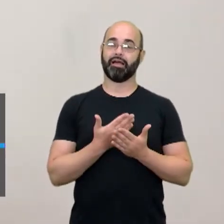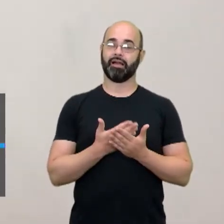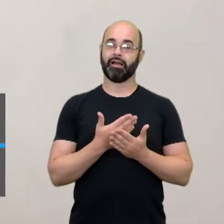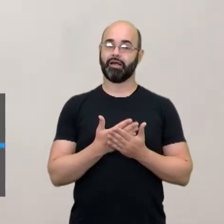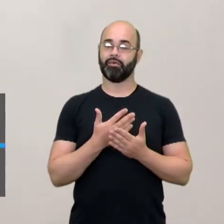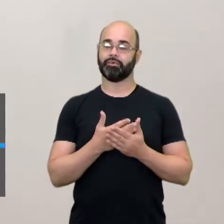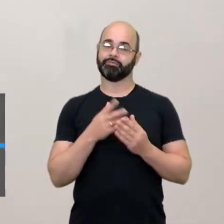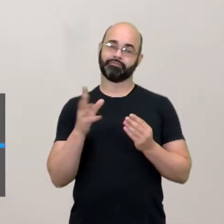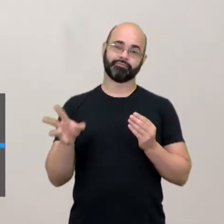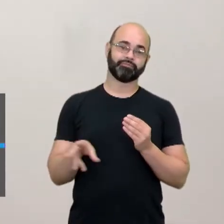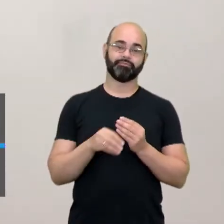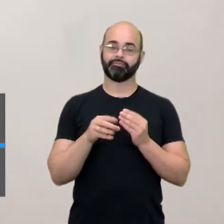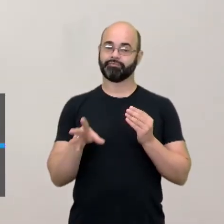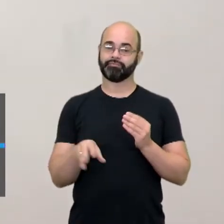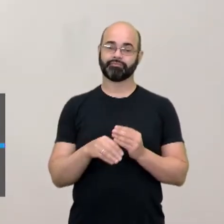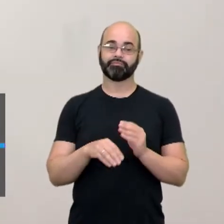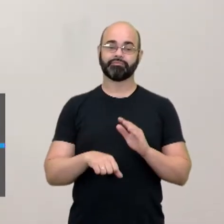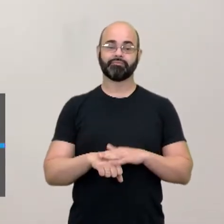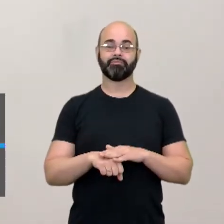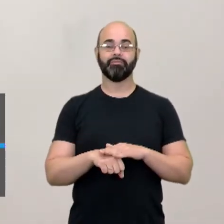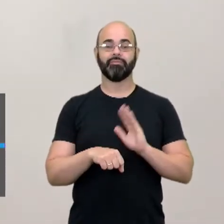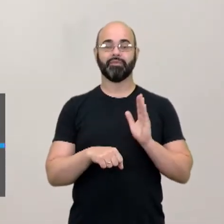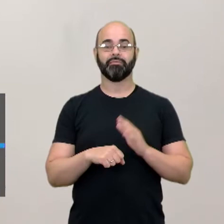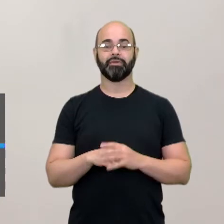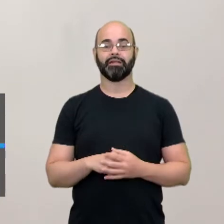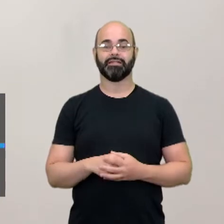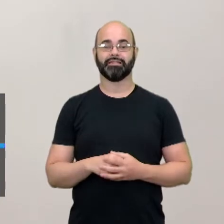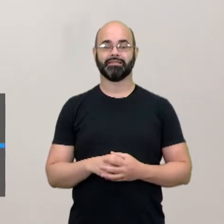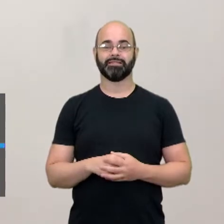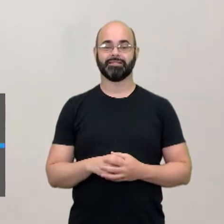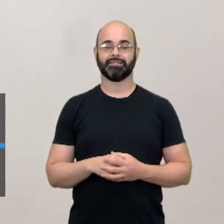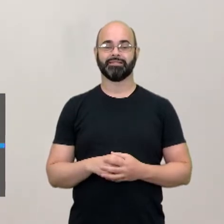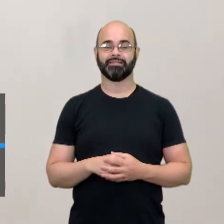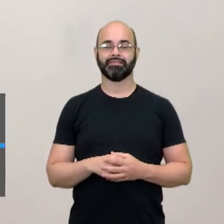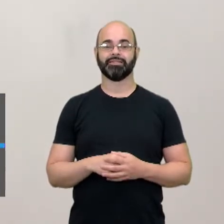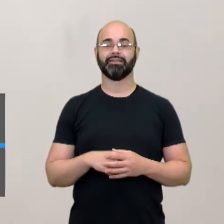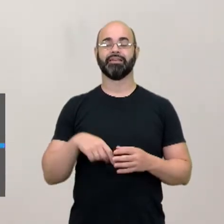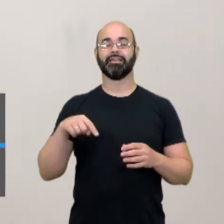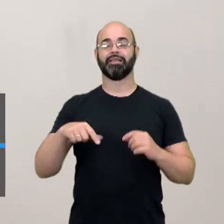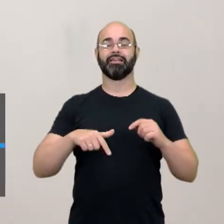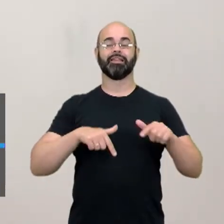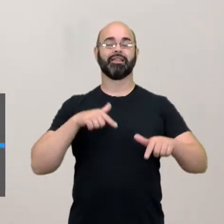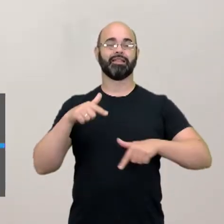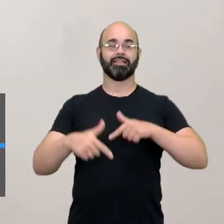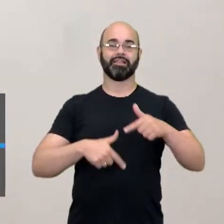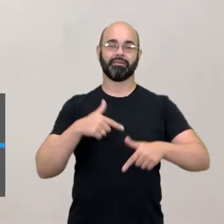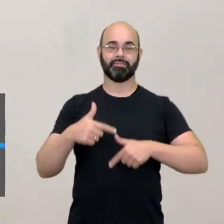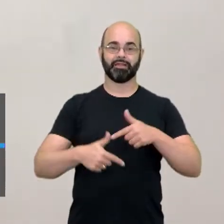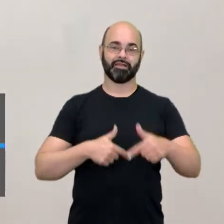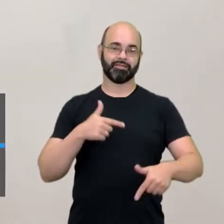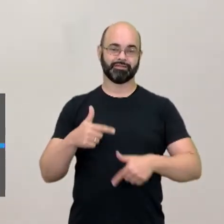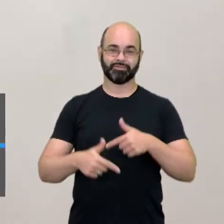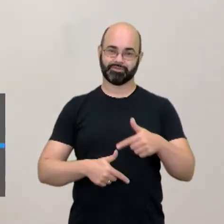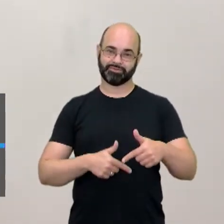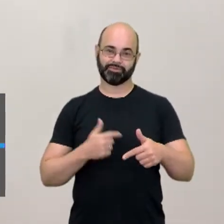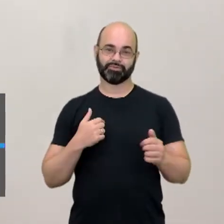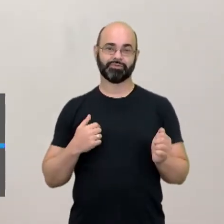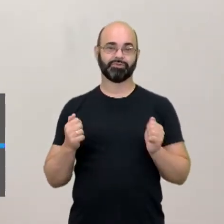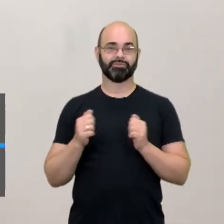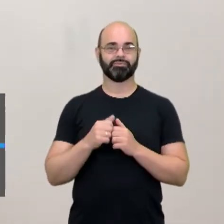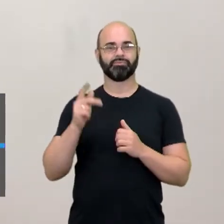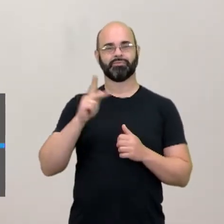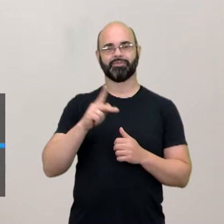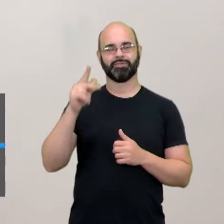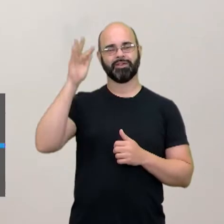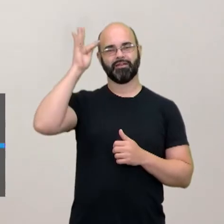aula mais vibrante, copilotar aqui o trabalho que nós estamos fazendo hoje, eu chamo a professora de filosofia